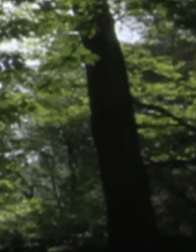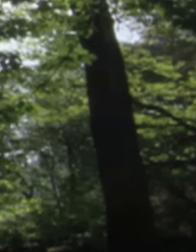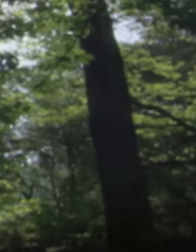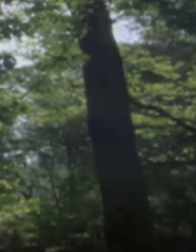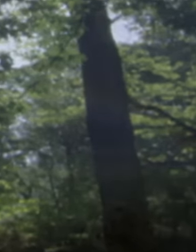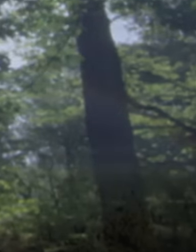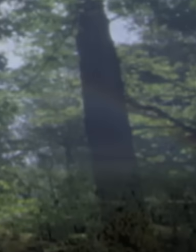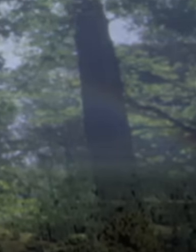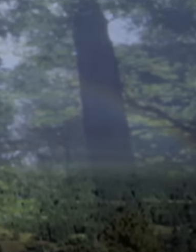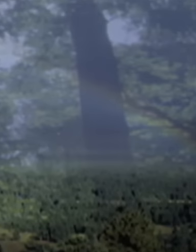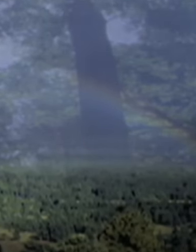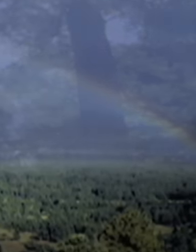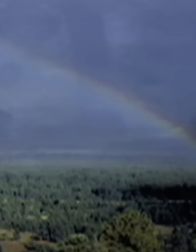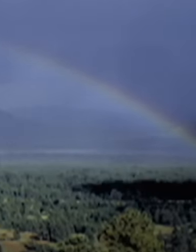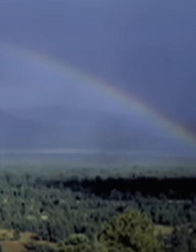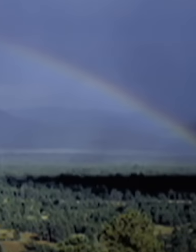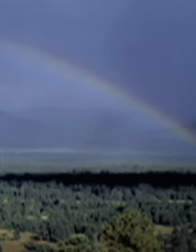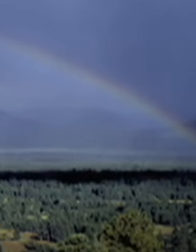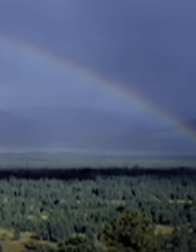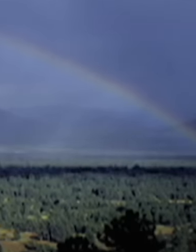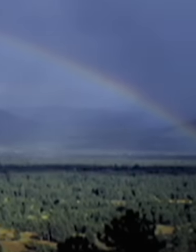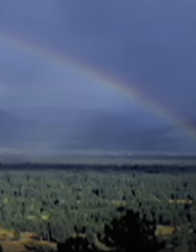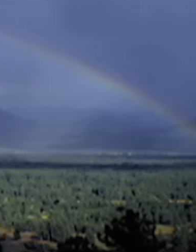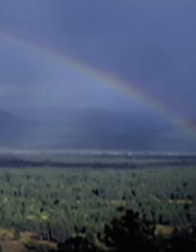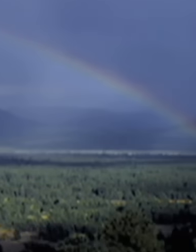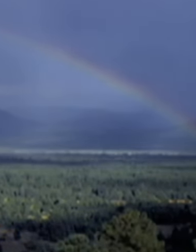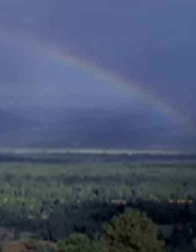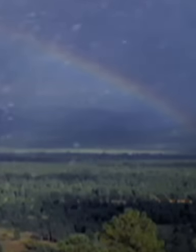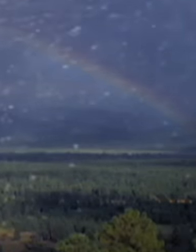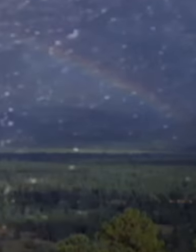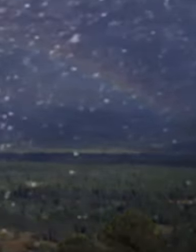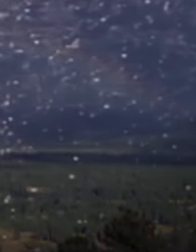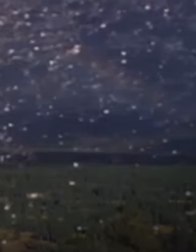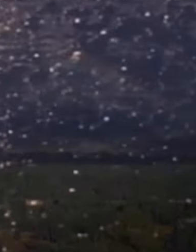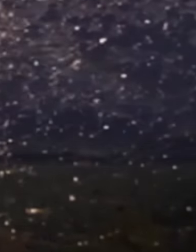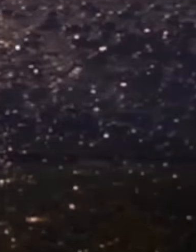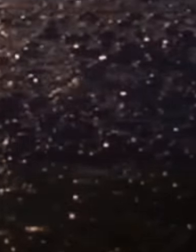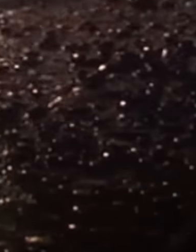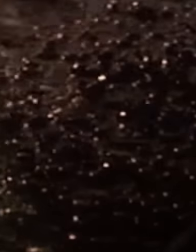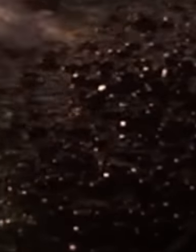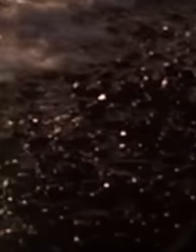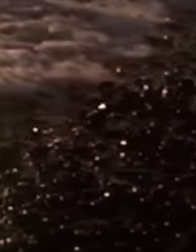Cai, cai, a chuva sobre o mal e o bom,